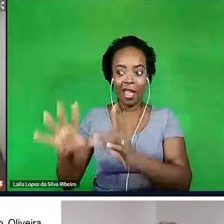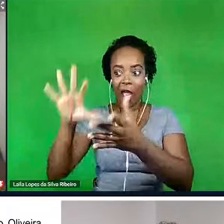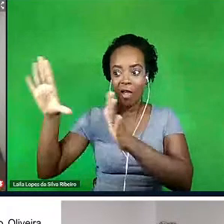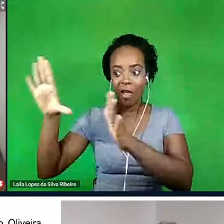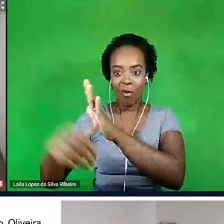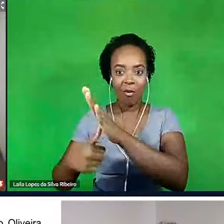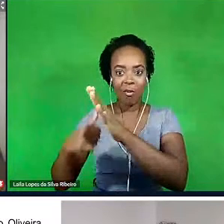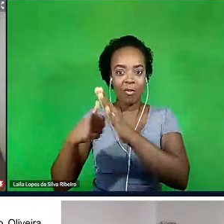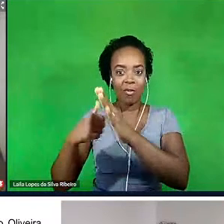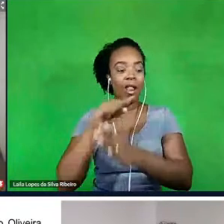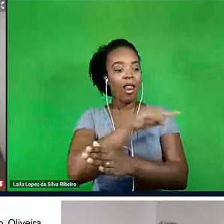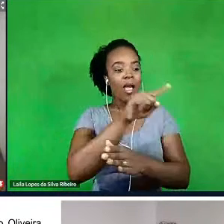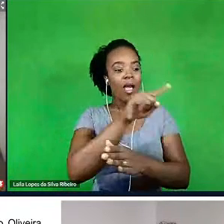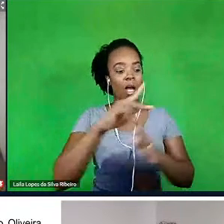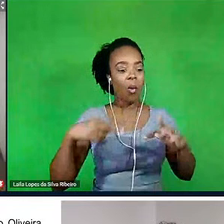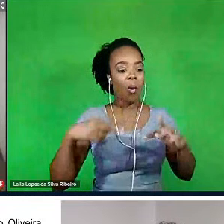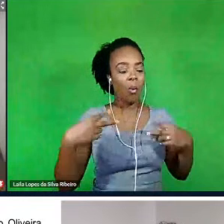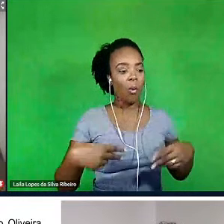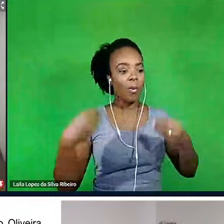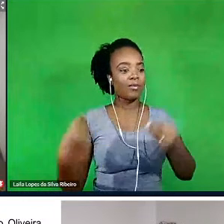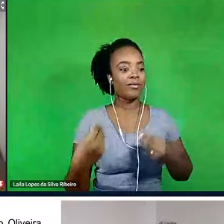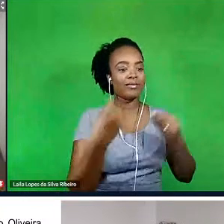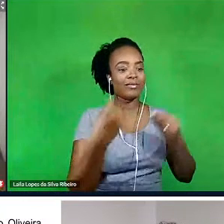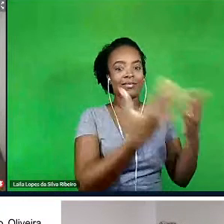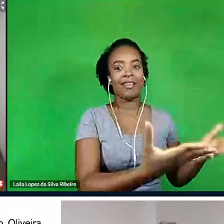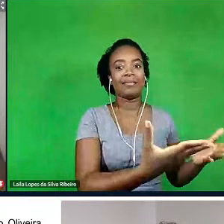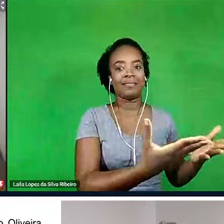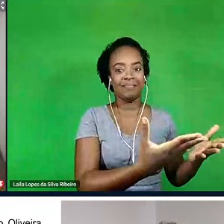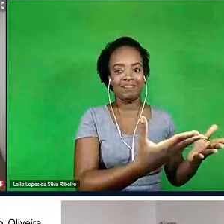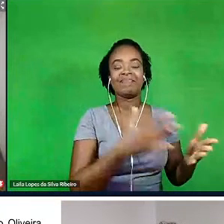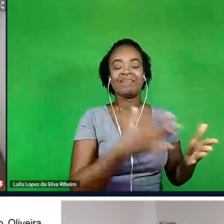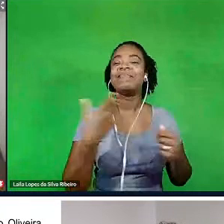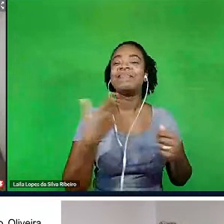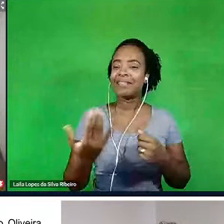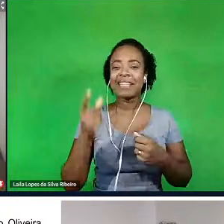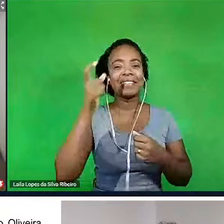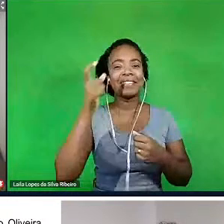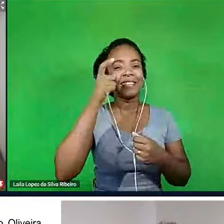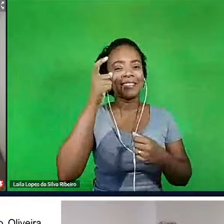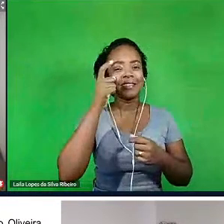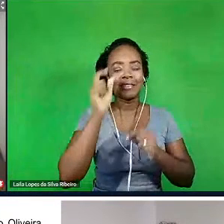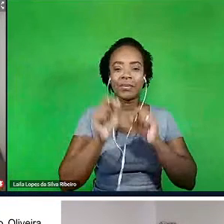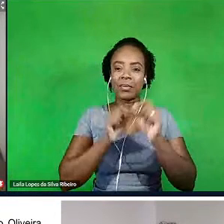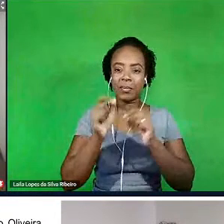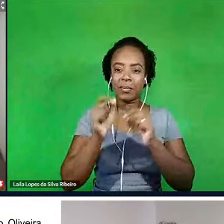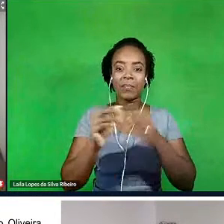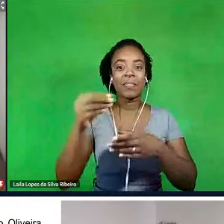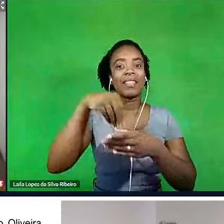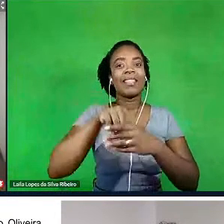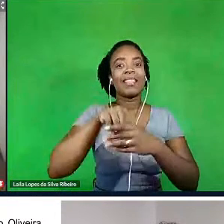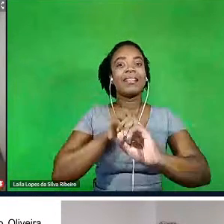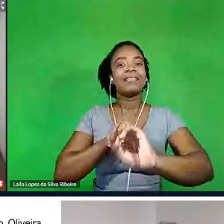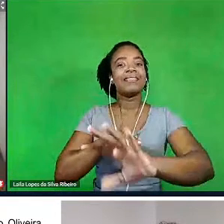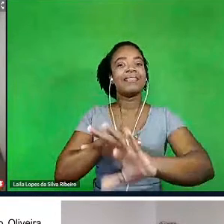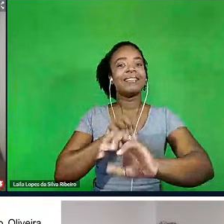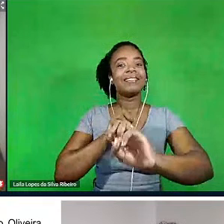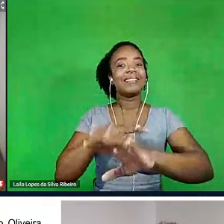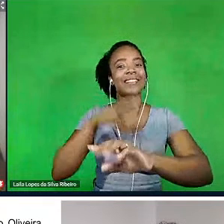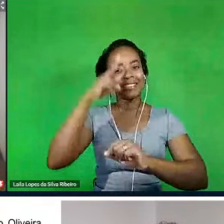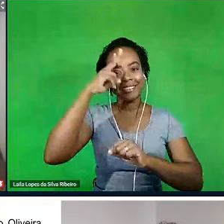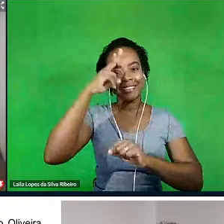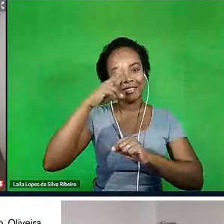importante porque eu sempre gosto de comentar isso nas minhas aulas de história, que às vezes a gente tem